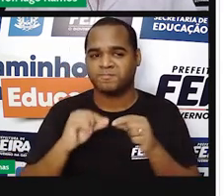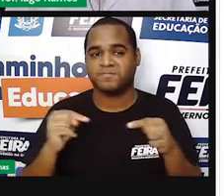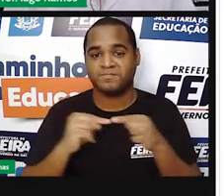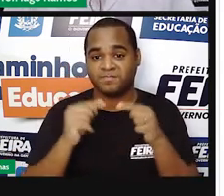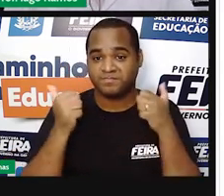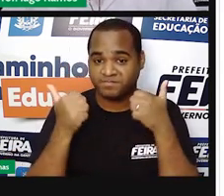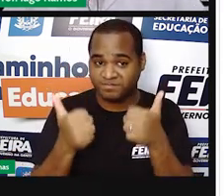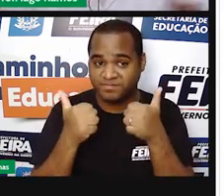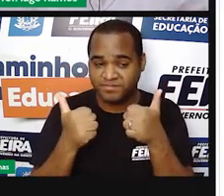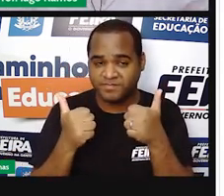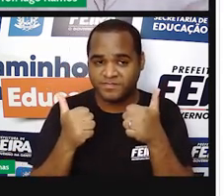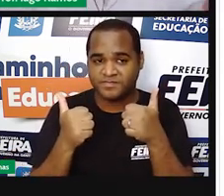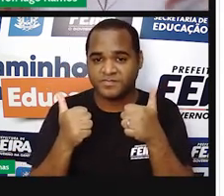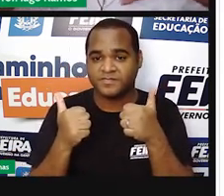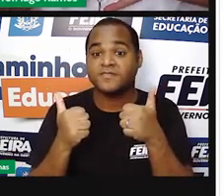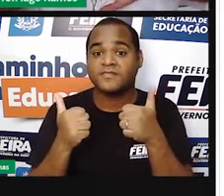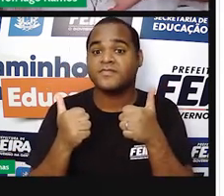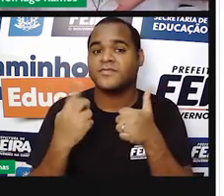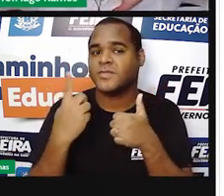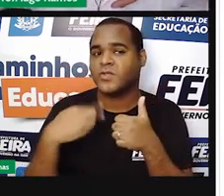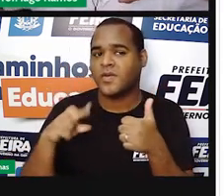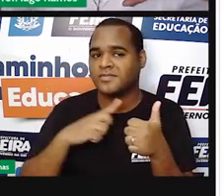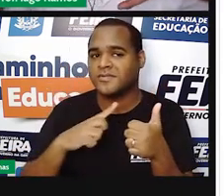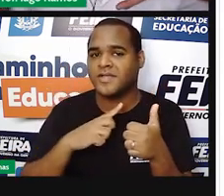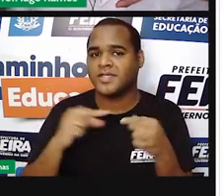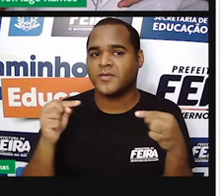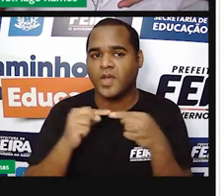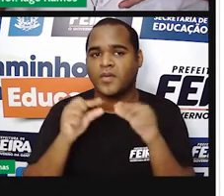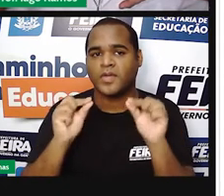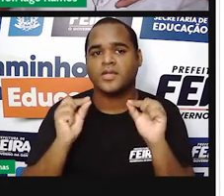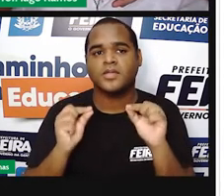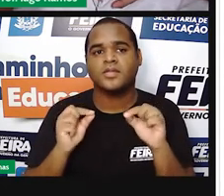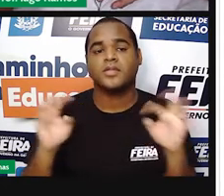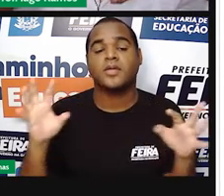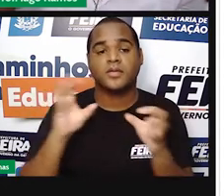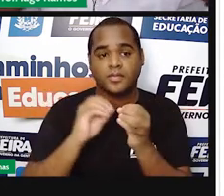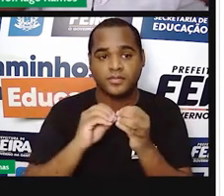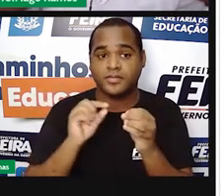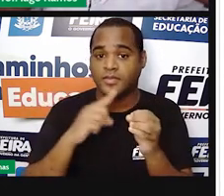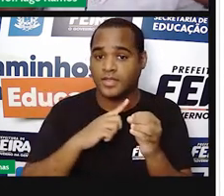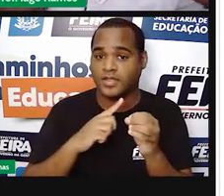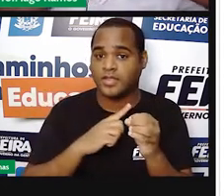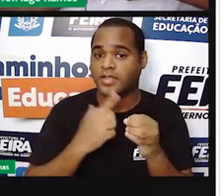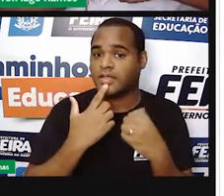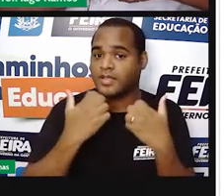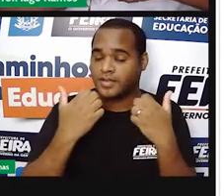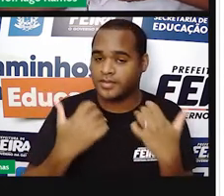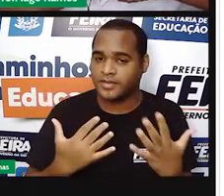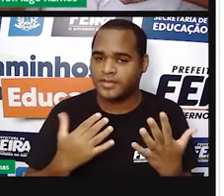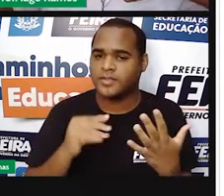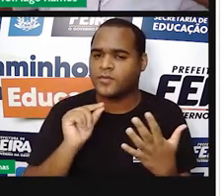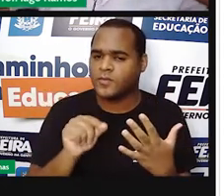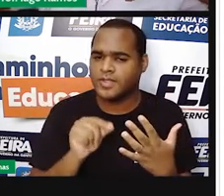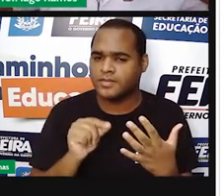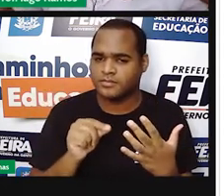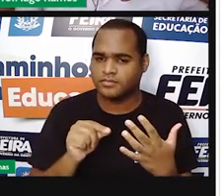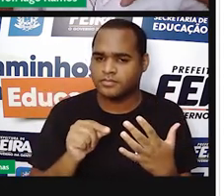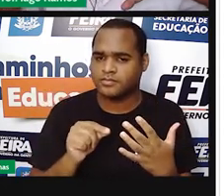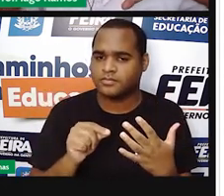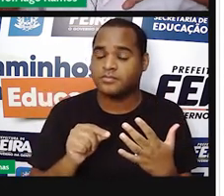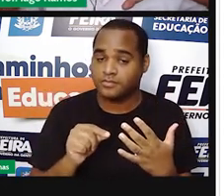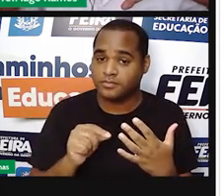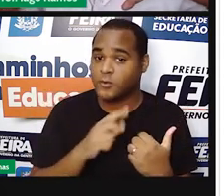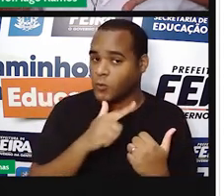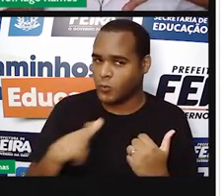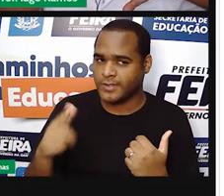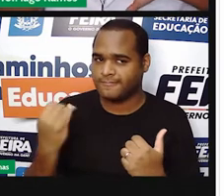Beleza? Então já temos até então uma forma de representar número real com números naturais. Uma